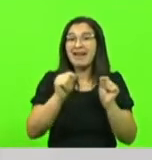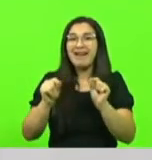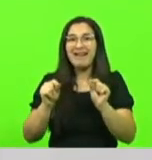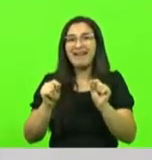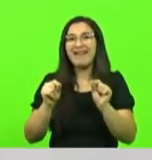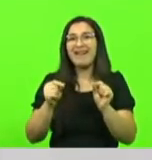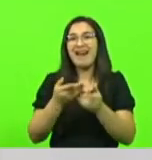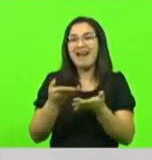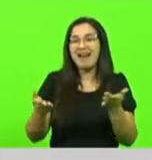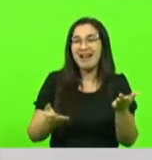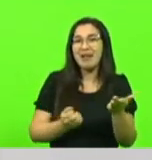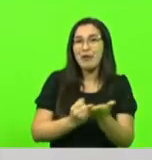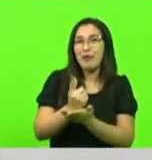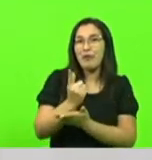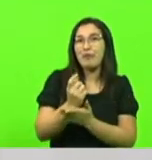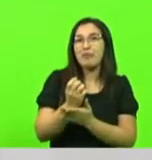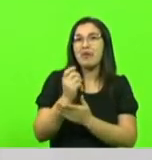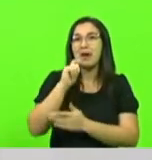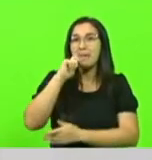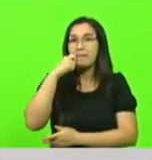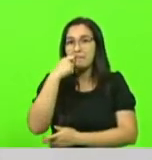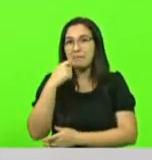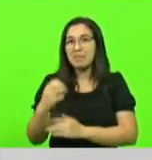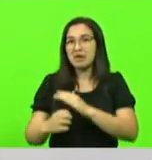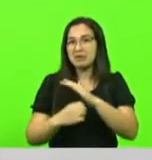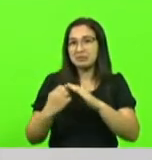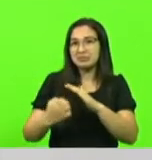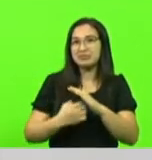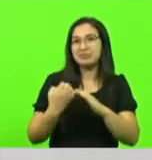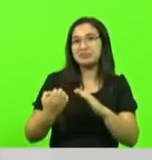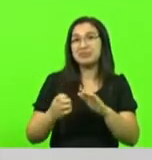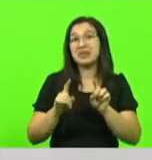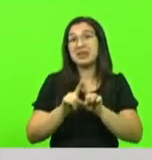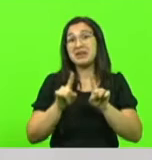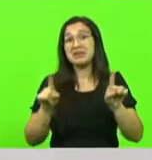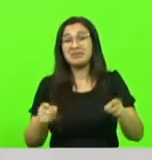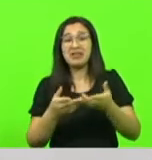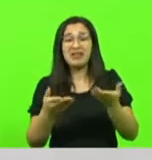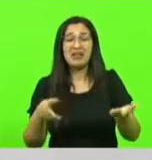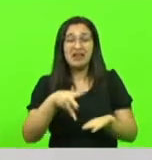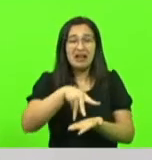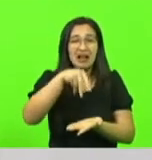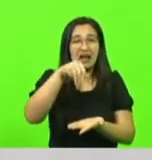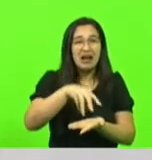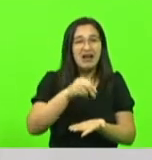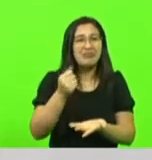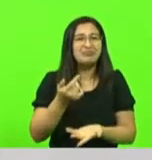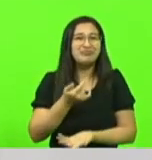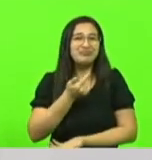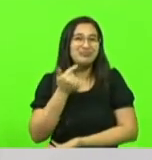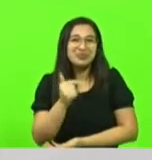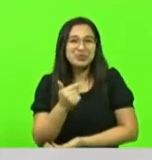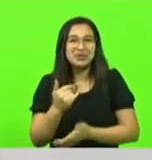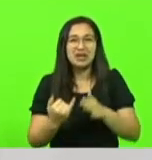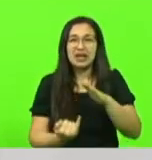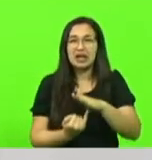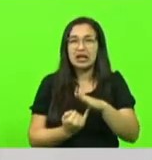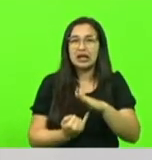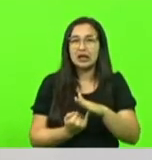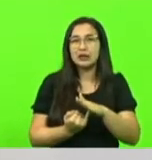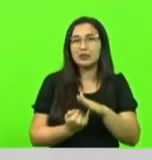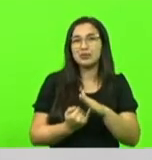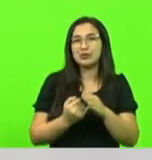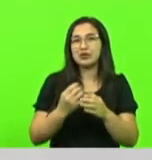dependendo da hora da colheita, aquele grão não ficava nas melhores condições para a indústria panificadora